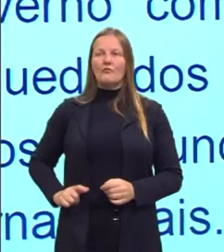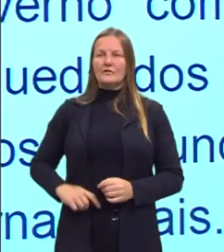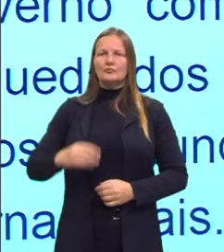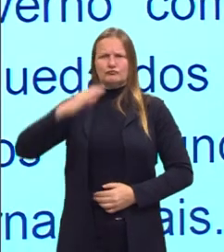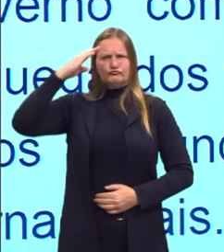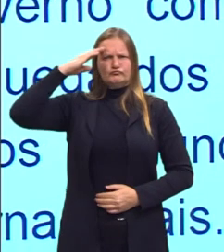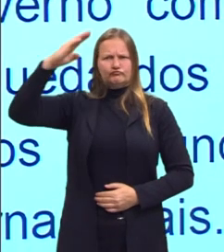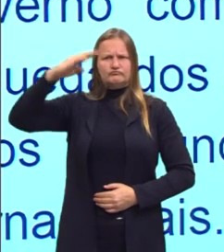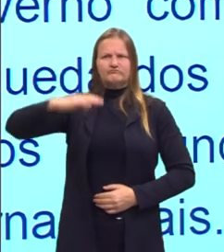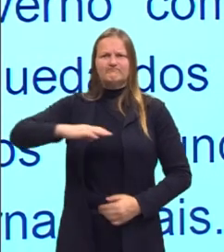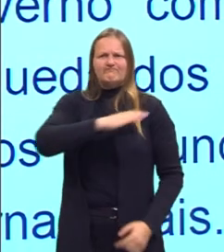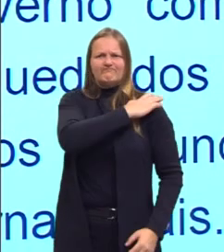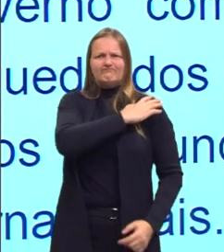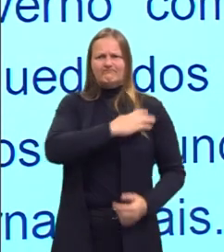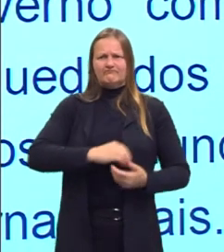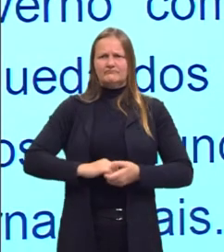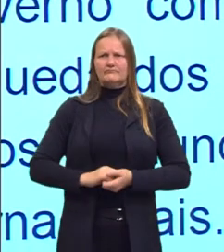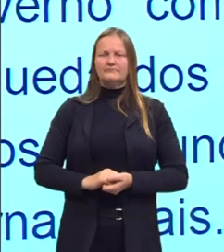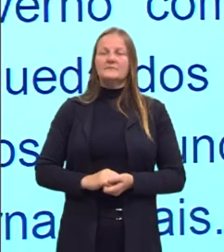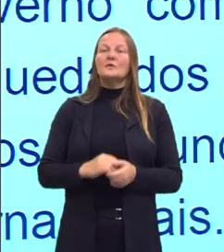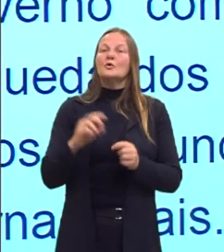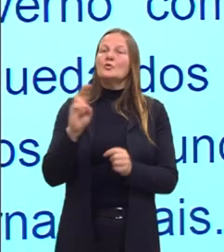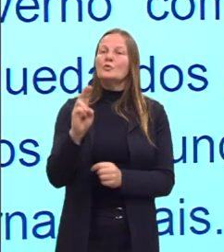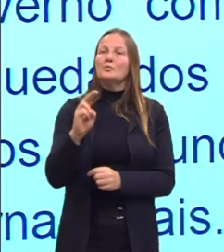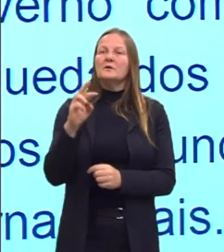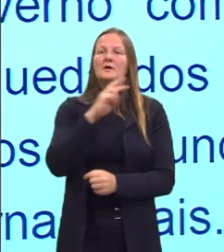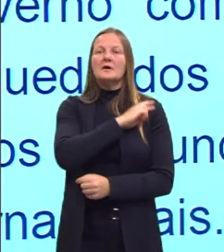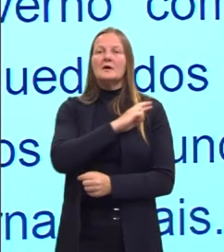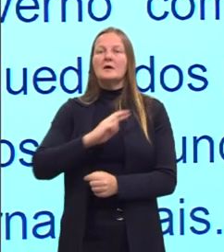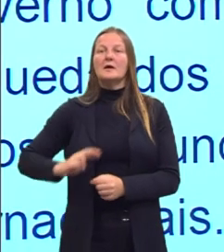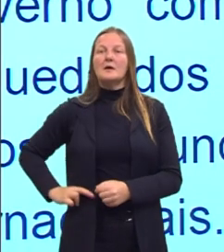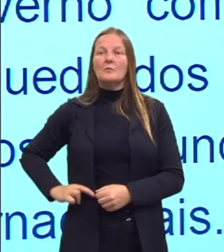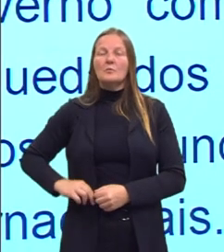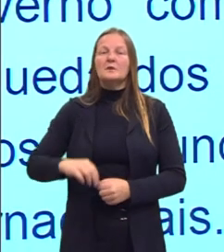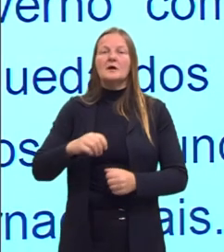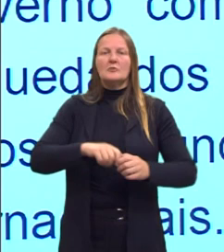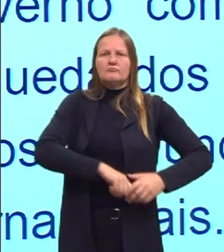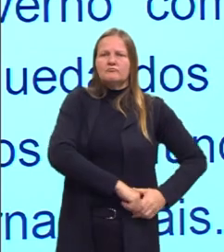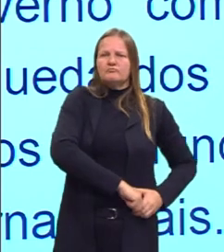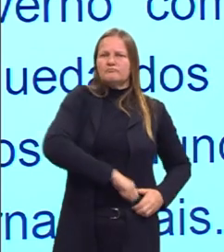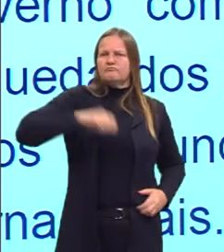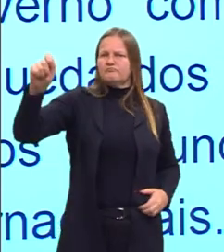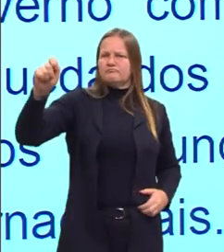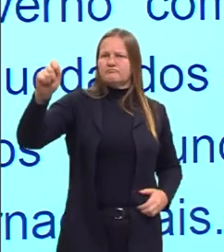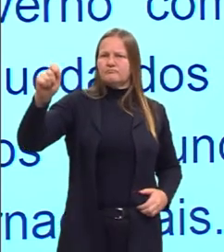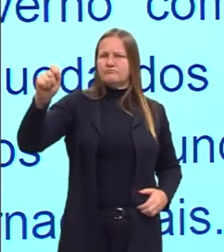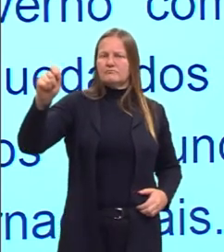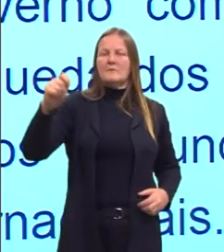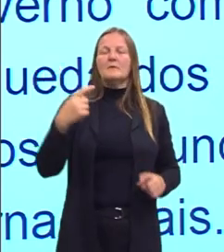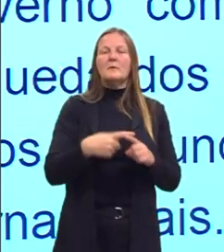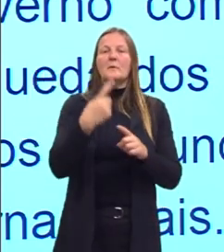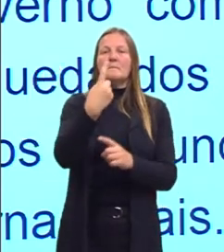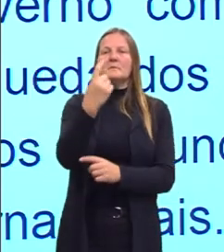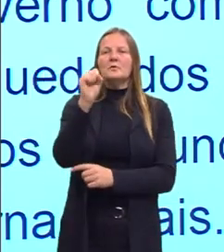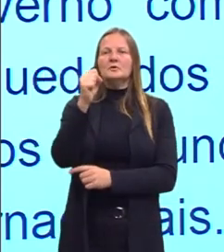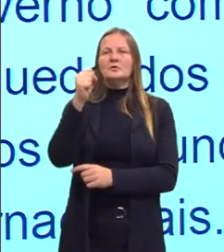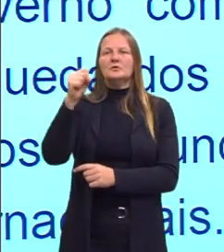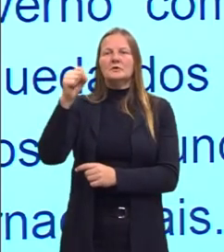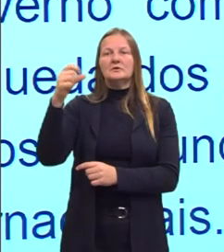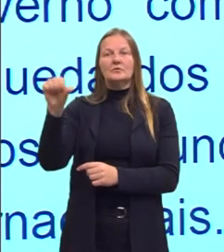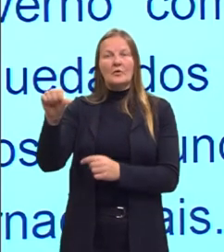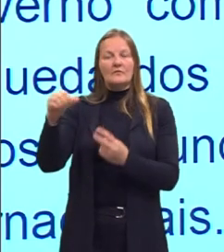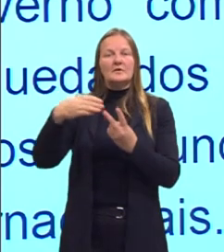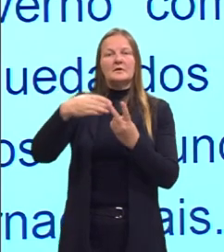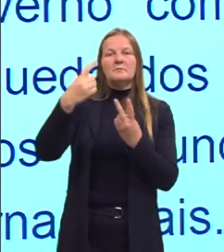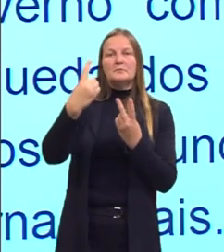militares, desses presidentes militares, vai ser chamada de República da Espada, de 1889 a 1894.